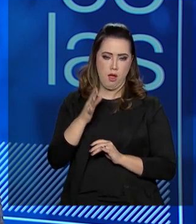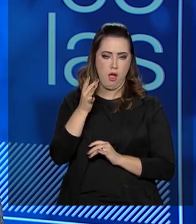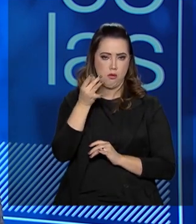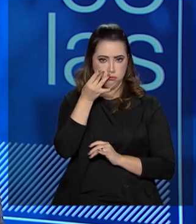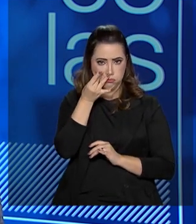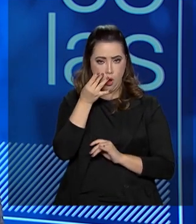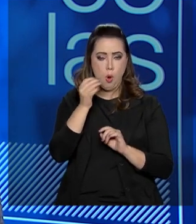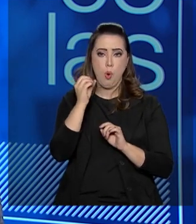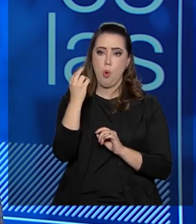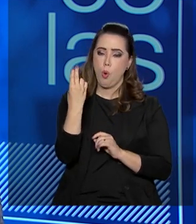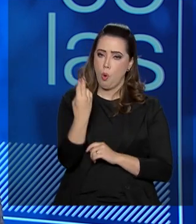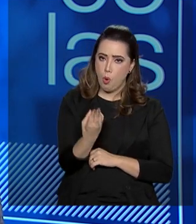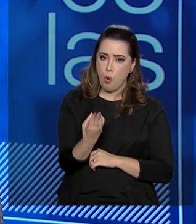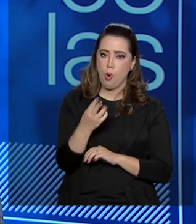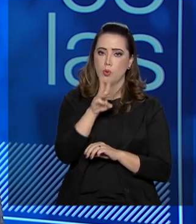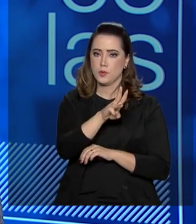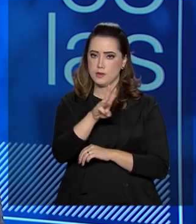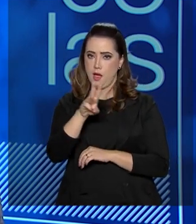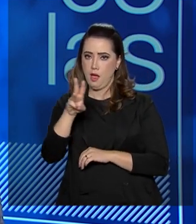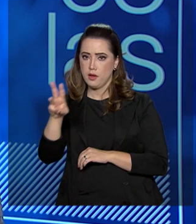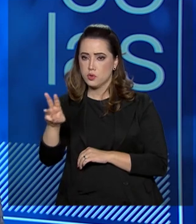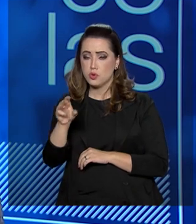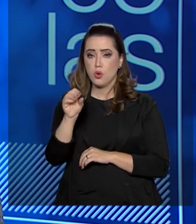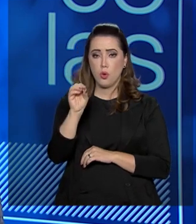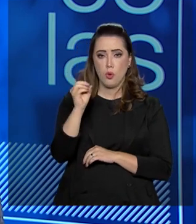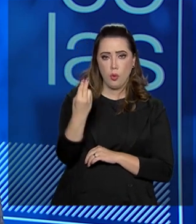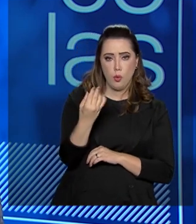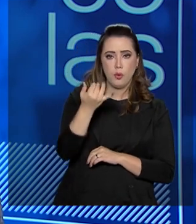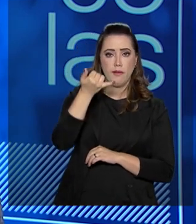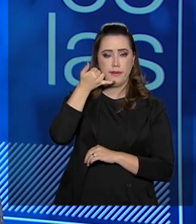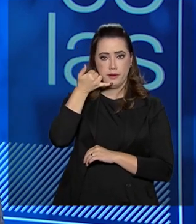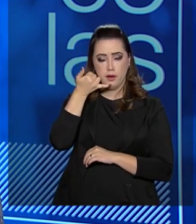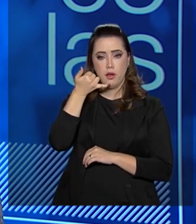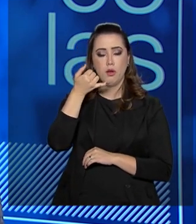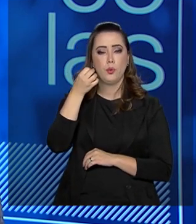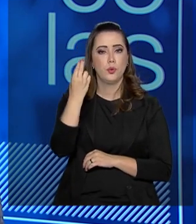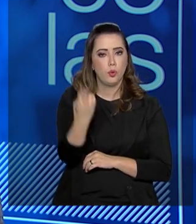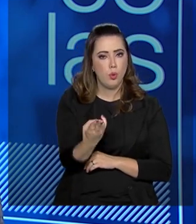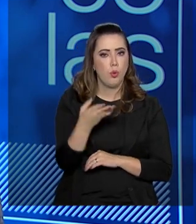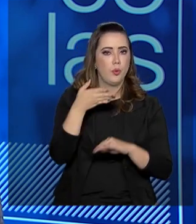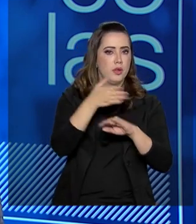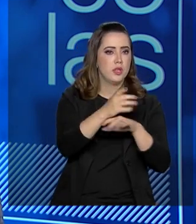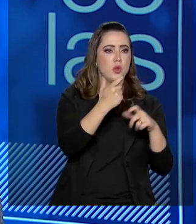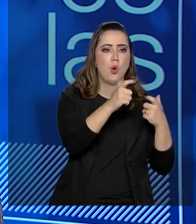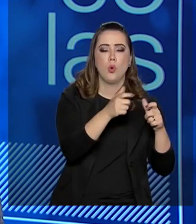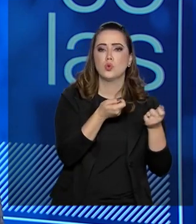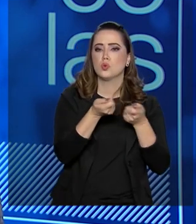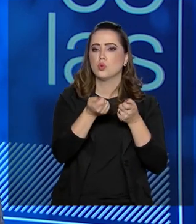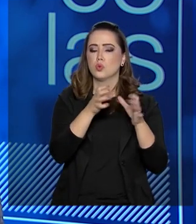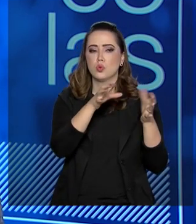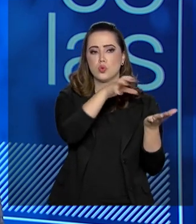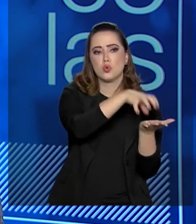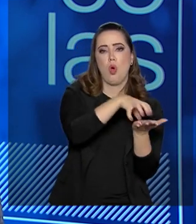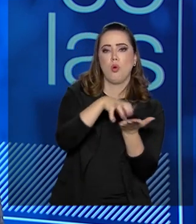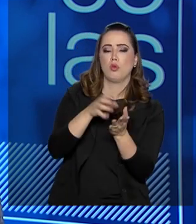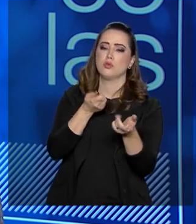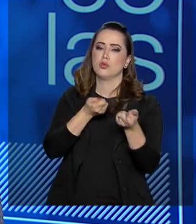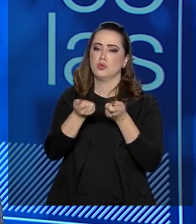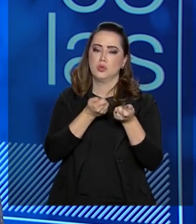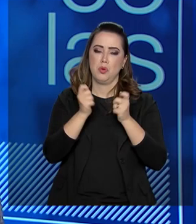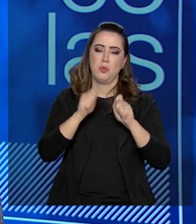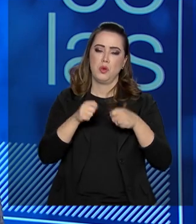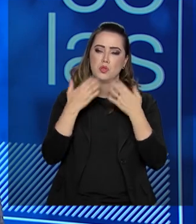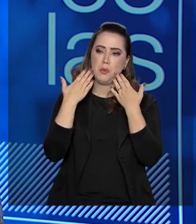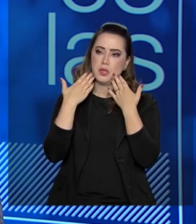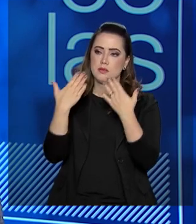direta, ou acessando ao contato ouvidoria, ou indo aos órgãos de controle, é a maneira pela qual podemos